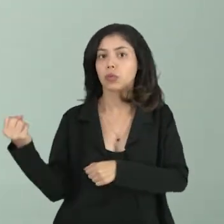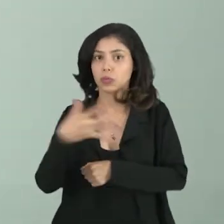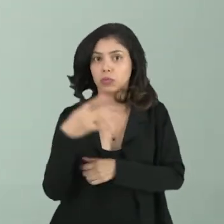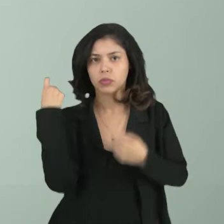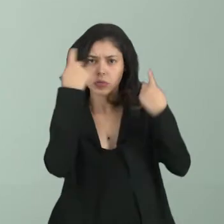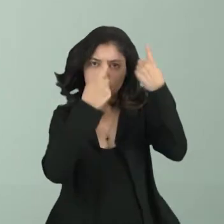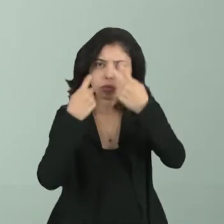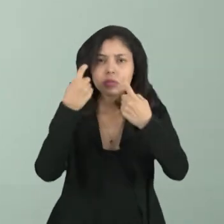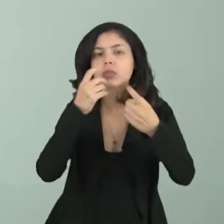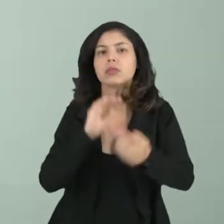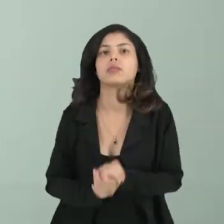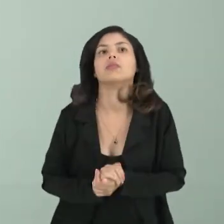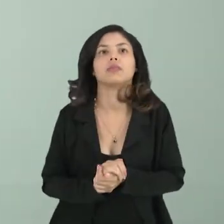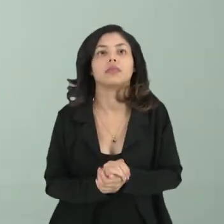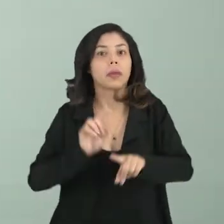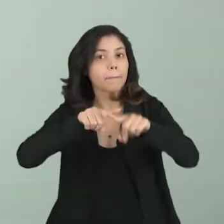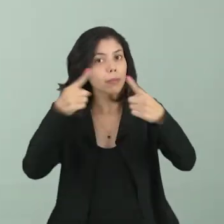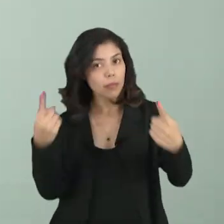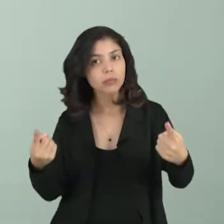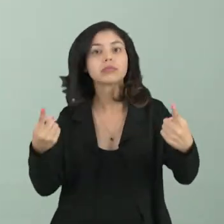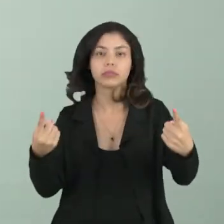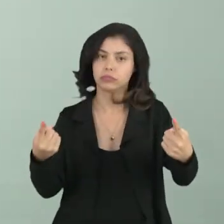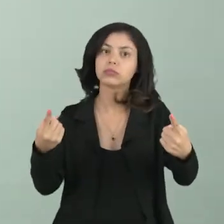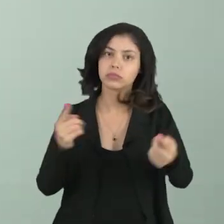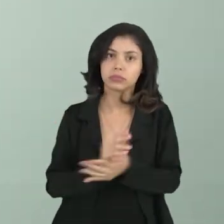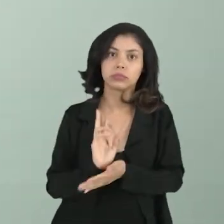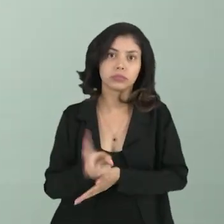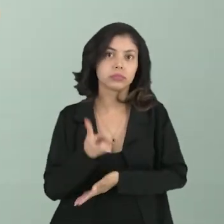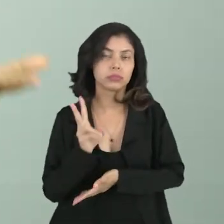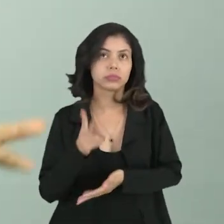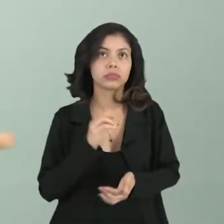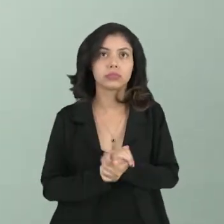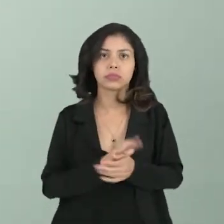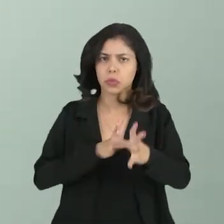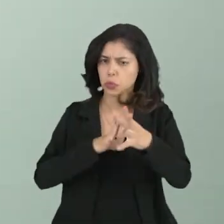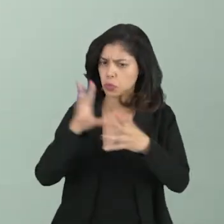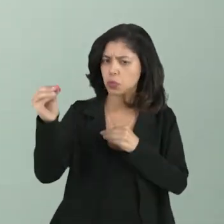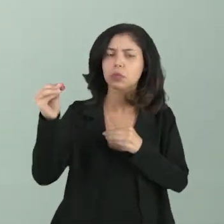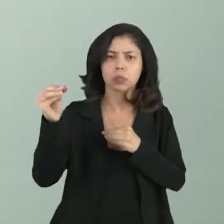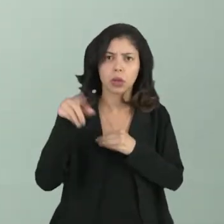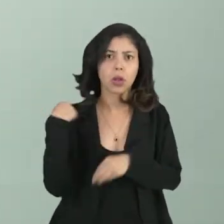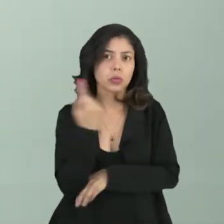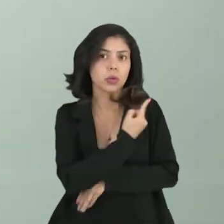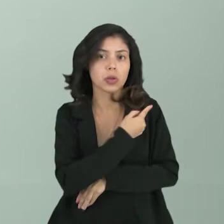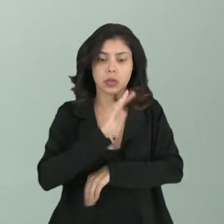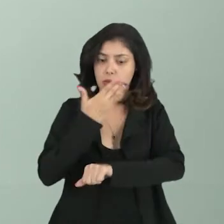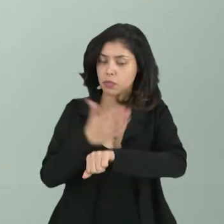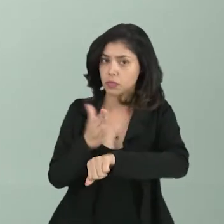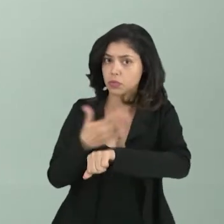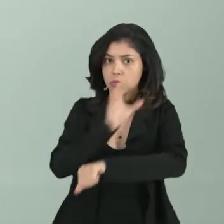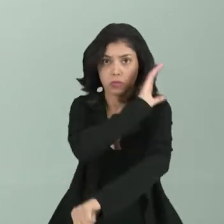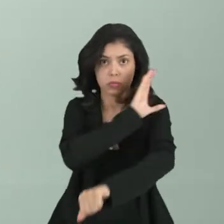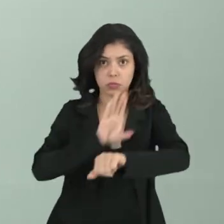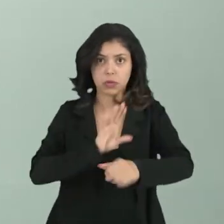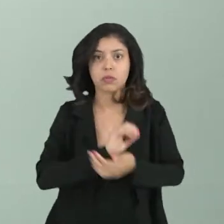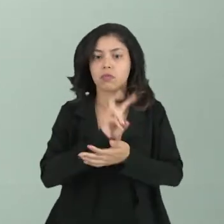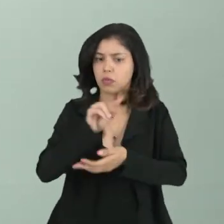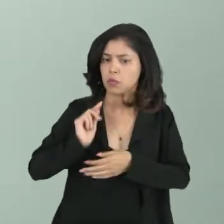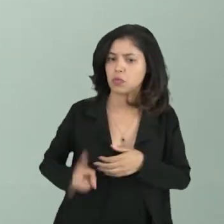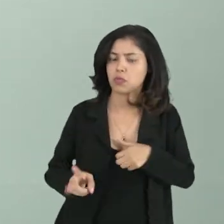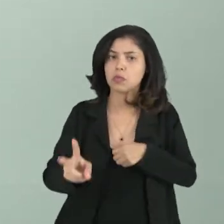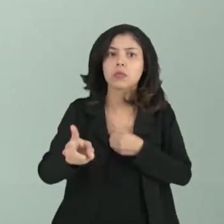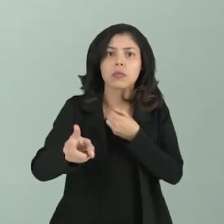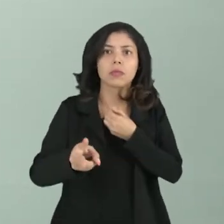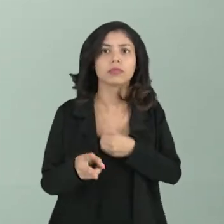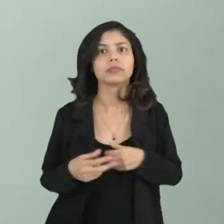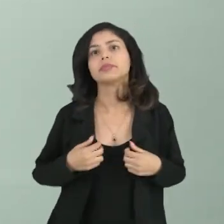expressão, né? Mas, mesmo que esses seres desapareçam, essas práticas culturais, elas vão permanecer,